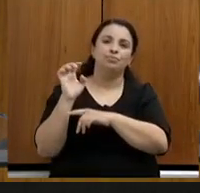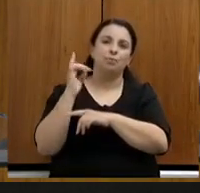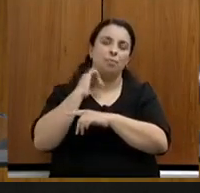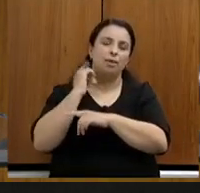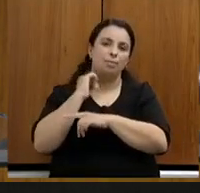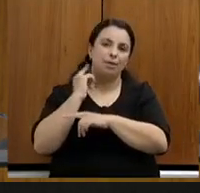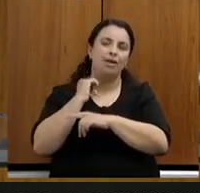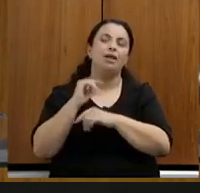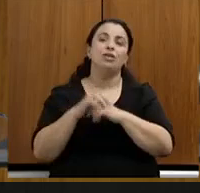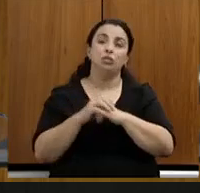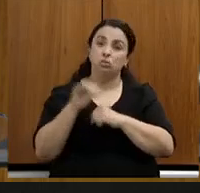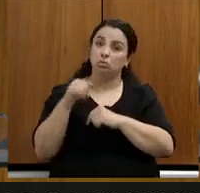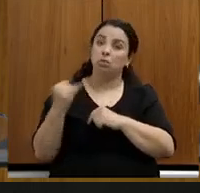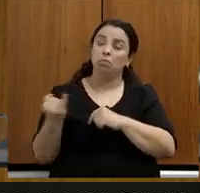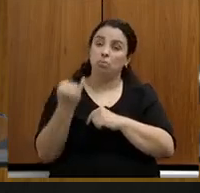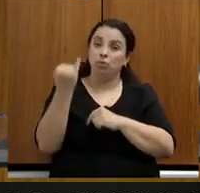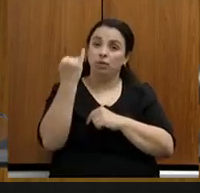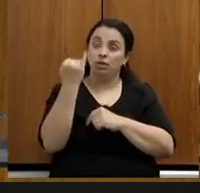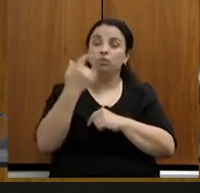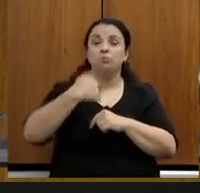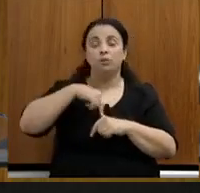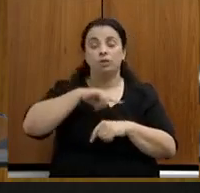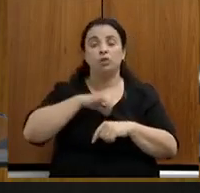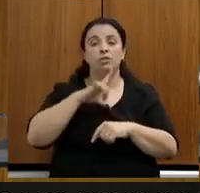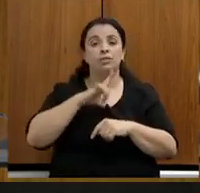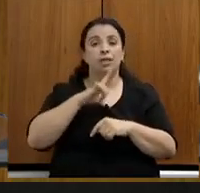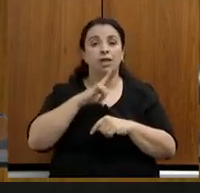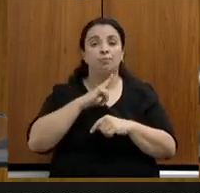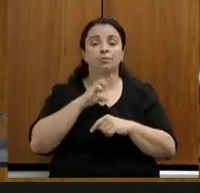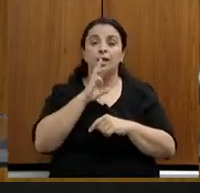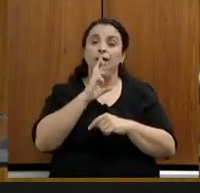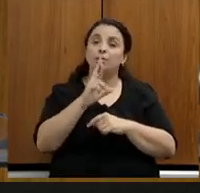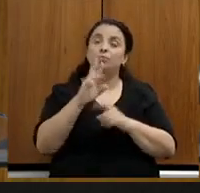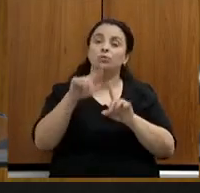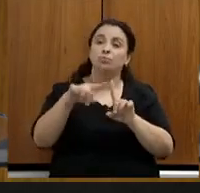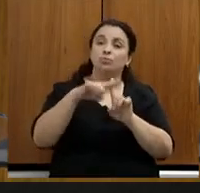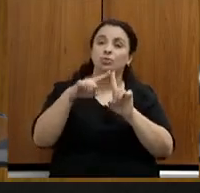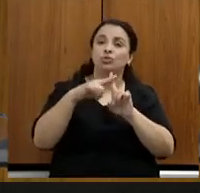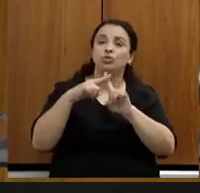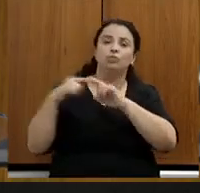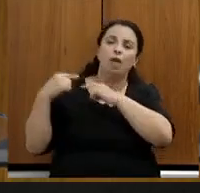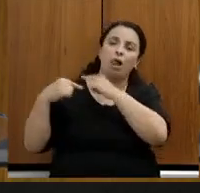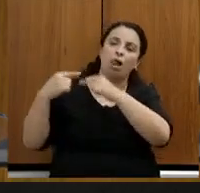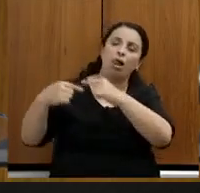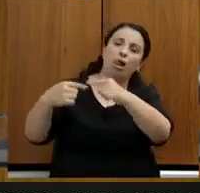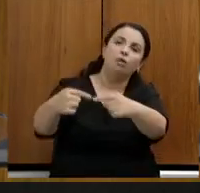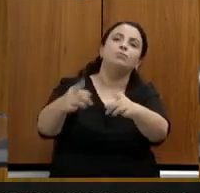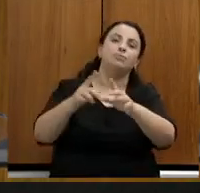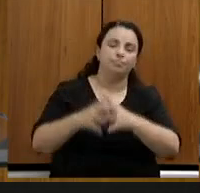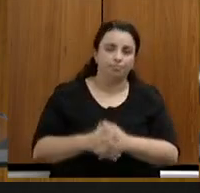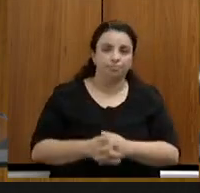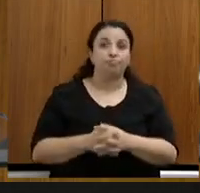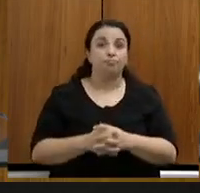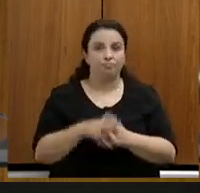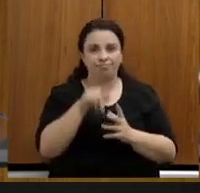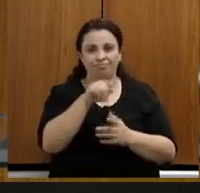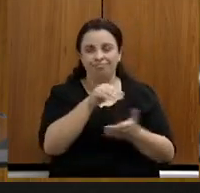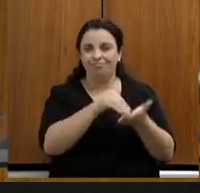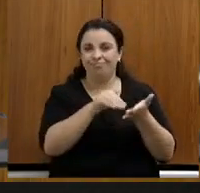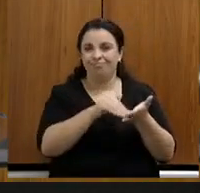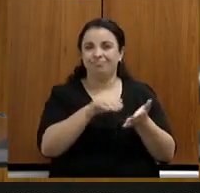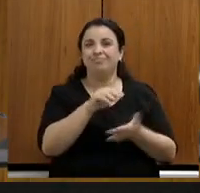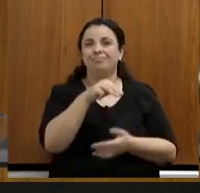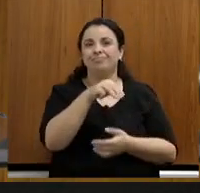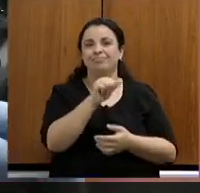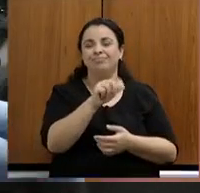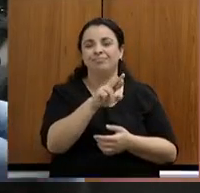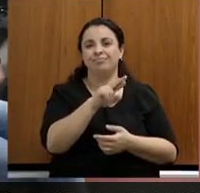importante, inclusive para que a gente tenha resultados duradouros para várias gerações, nossa secretária Marília. Cumprimento aqui a todos